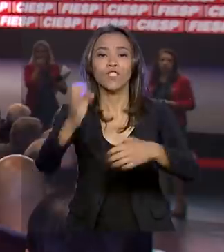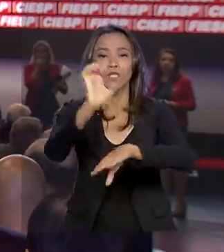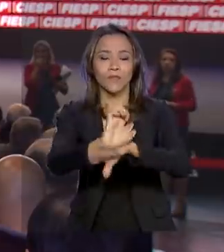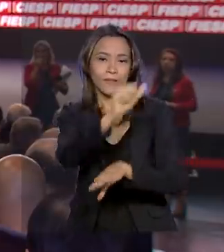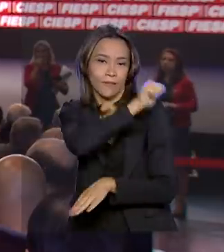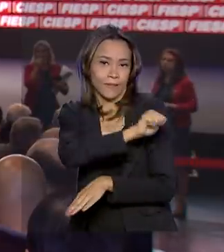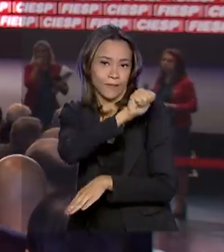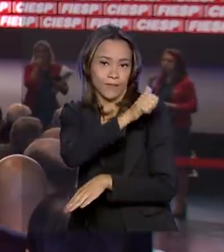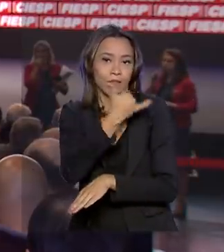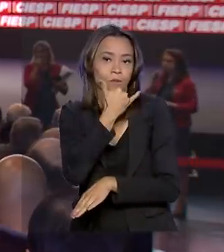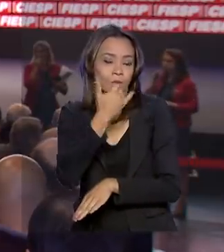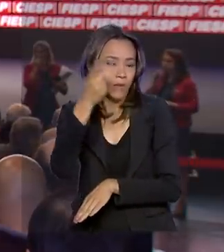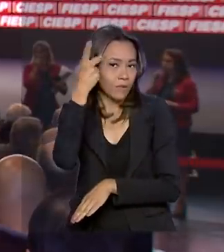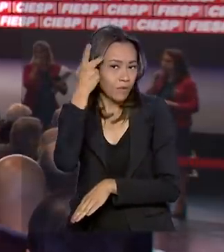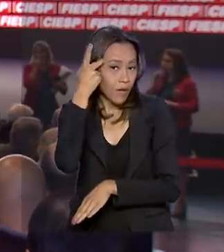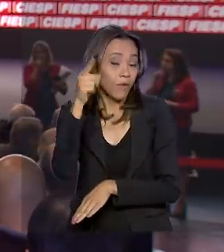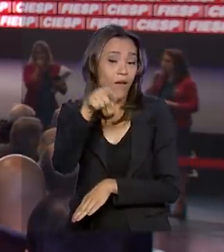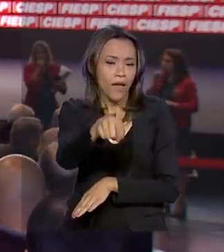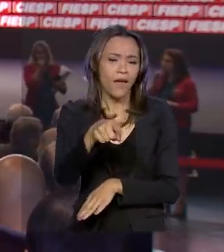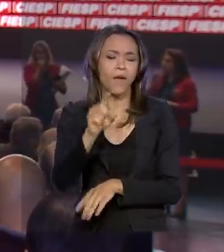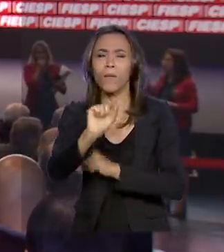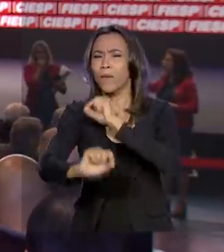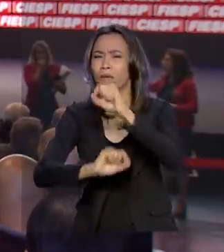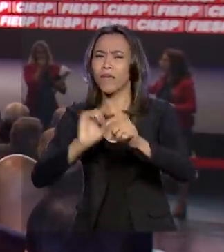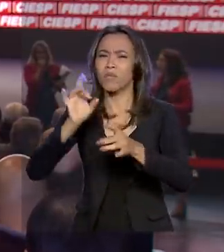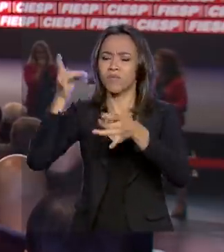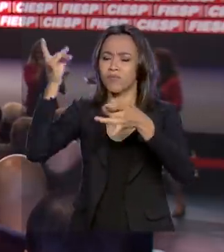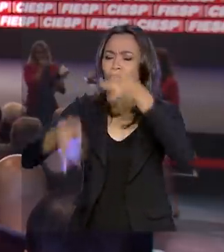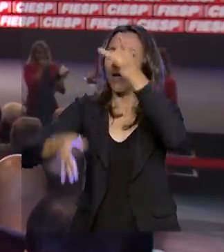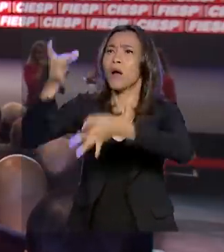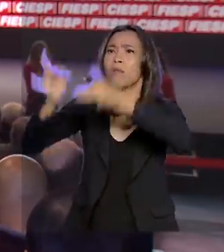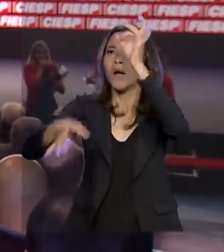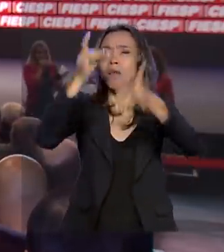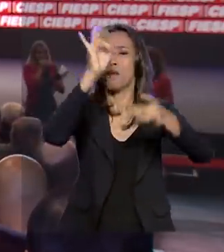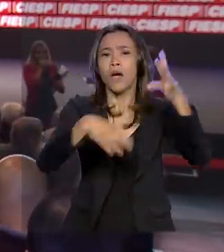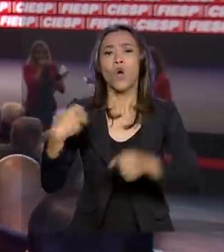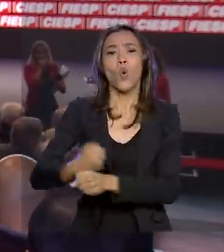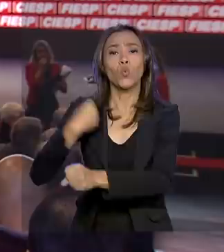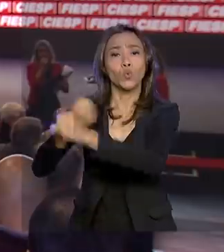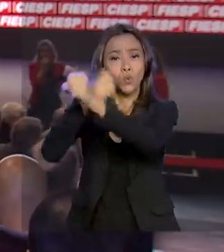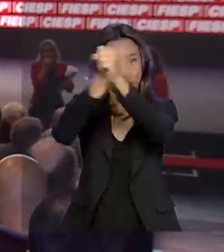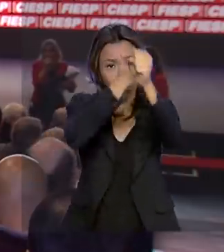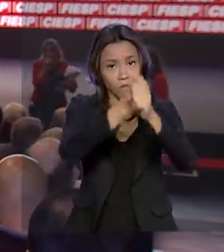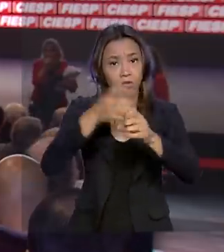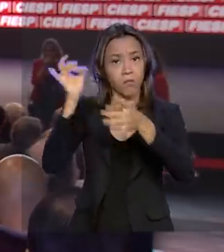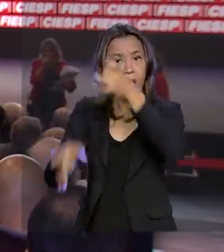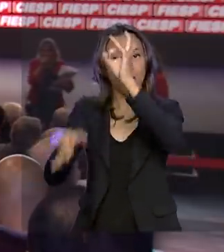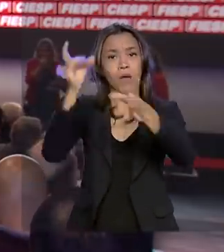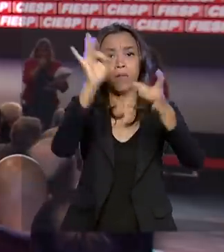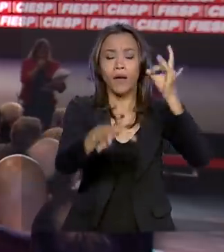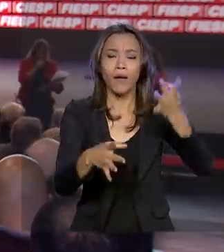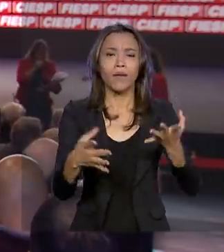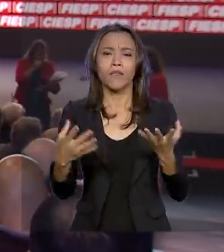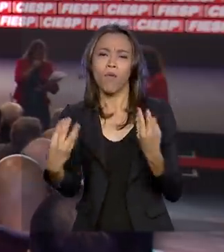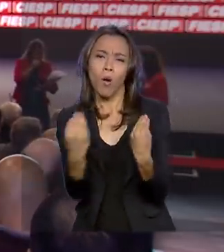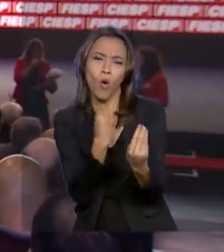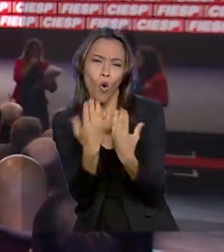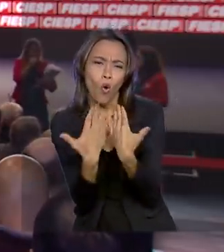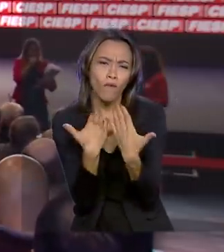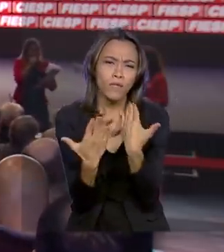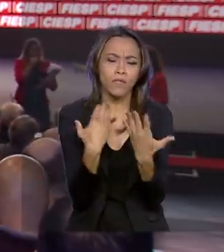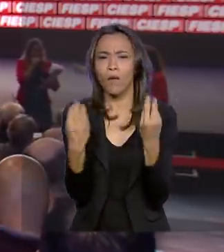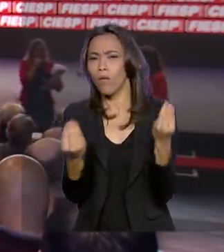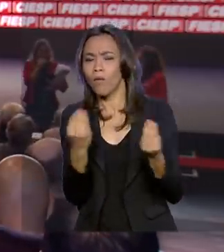é a retomada de obras paradas. Como, de que maneira, o governo e a indústria podem contribuir para a